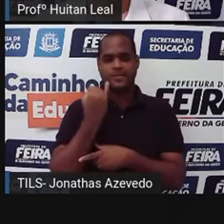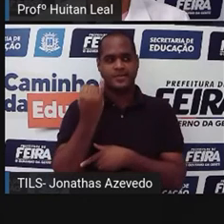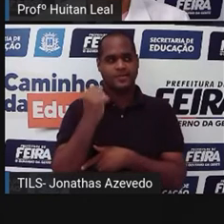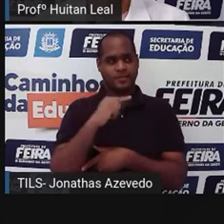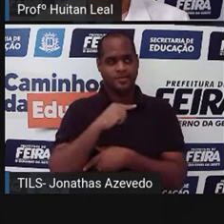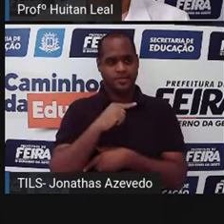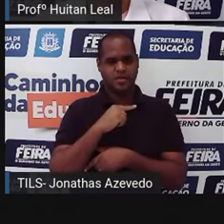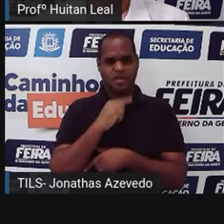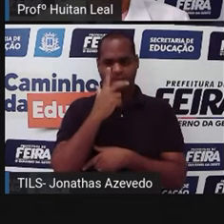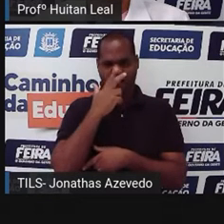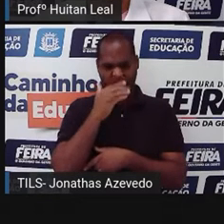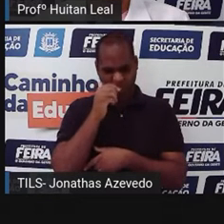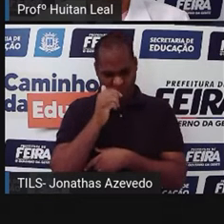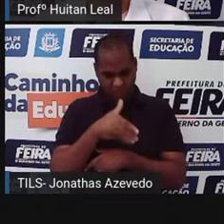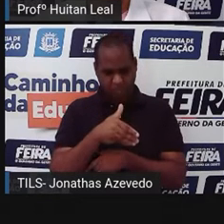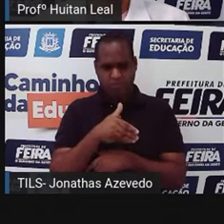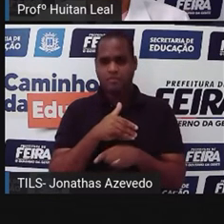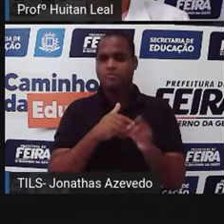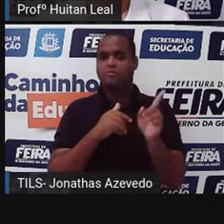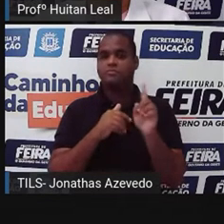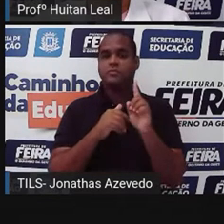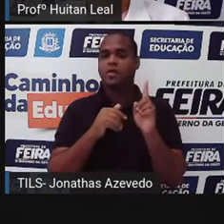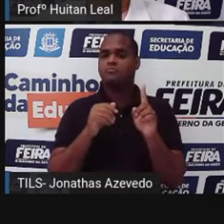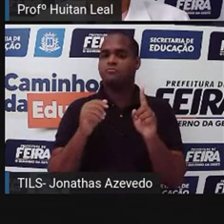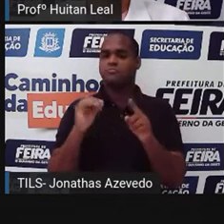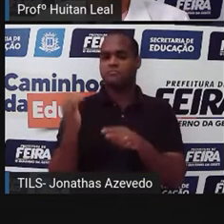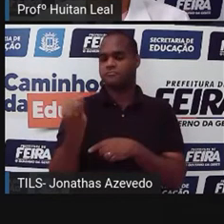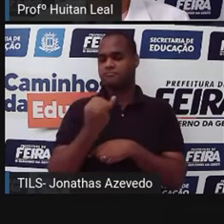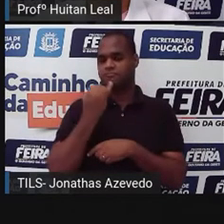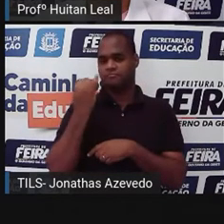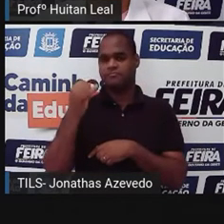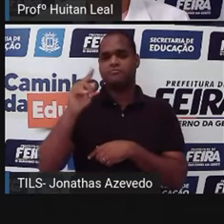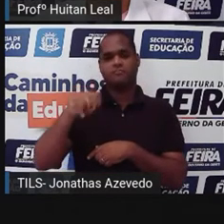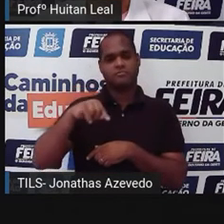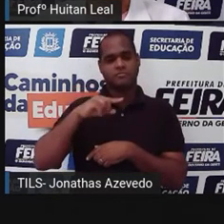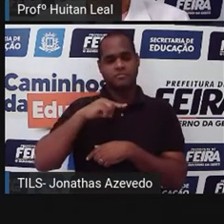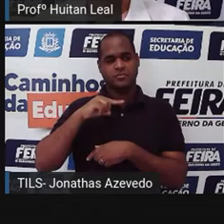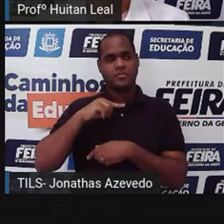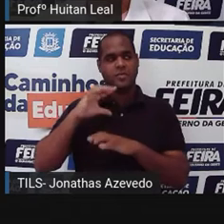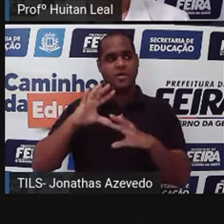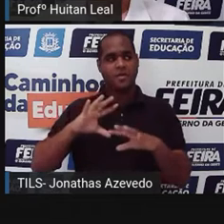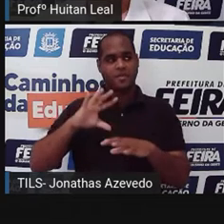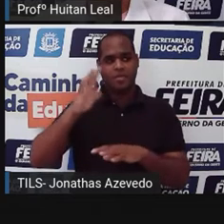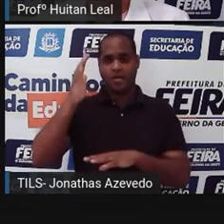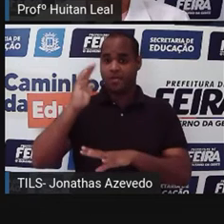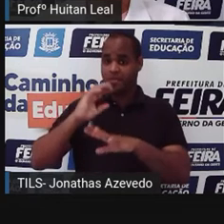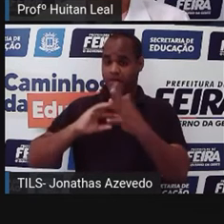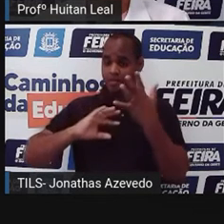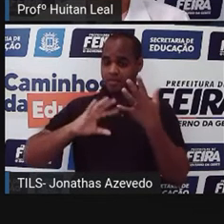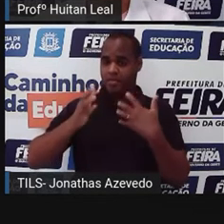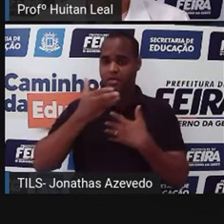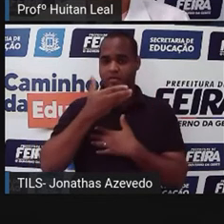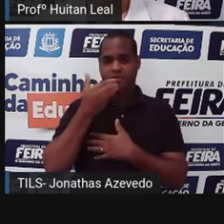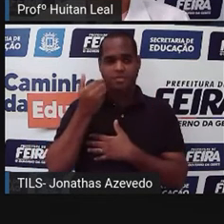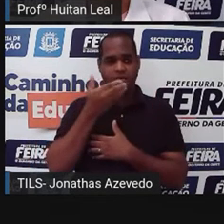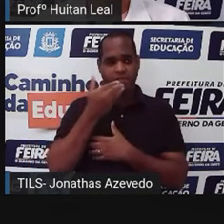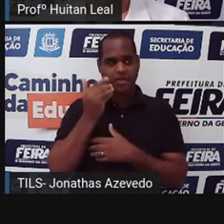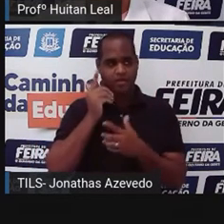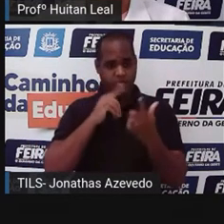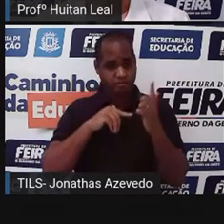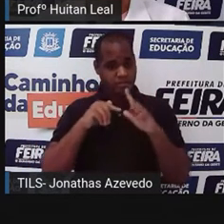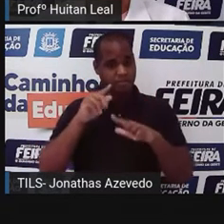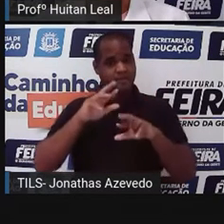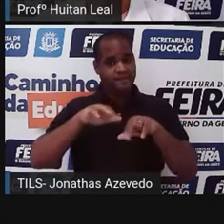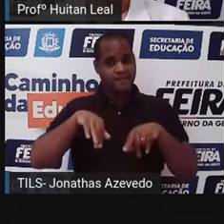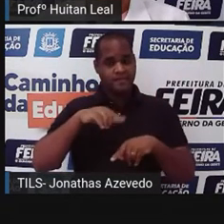Então, olha aí, recentes. O evento deflagrador precisa ter ocorrido hoje, ou, na melhor das hipóteses, ontem.